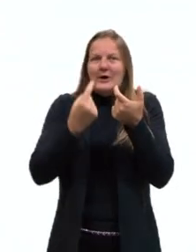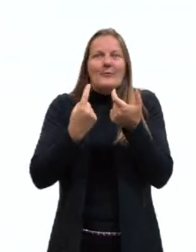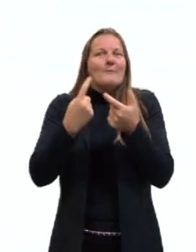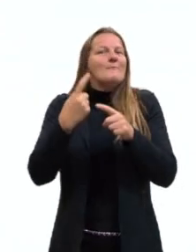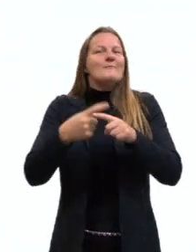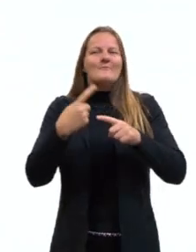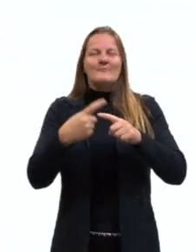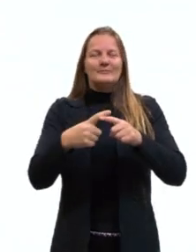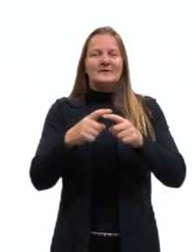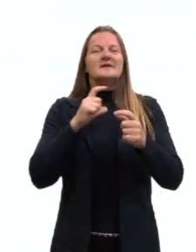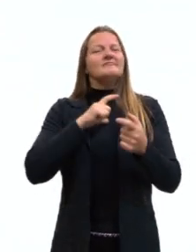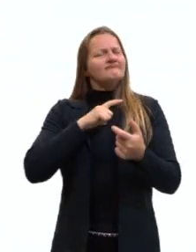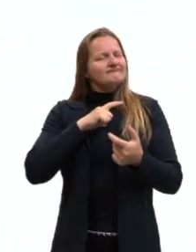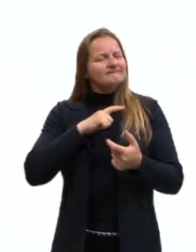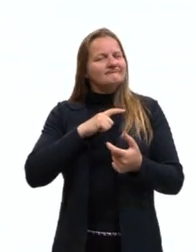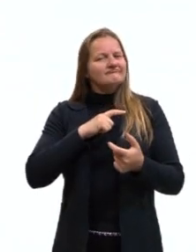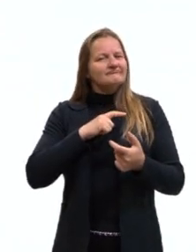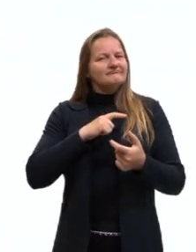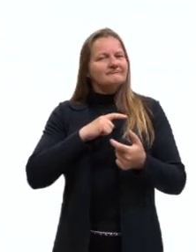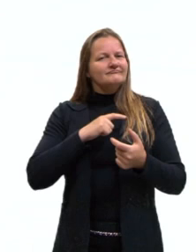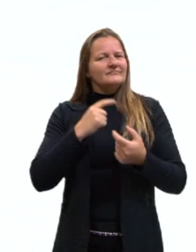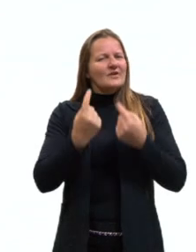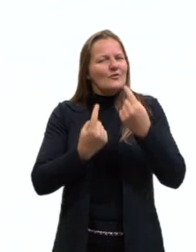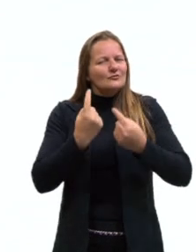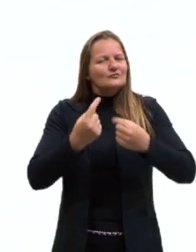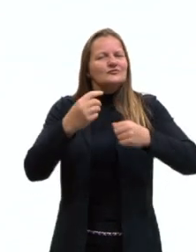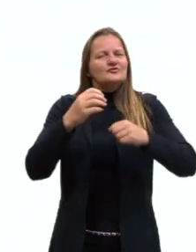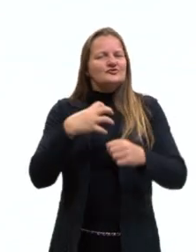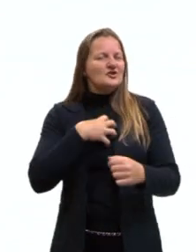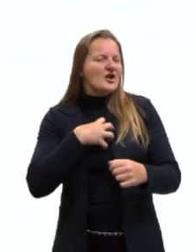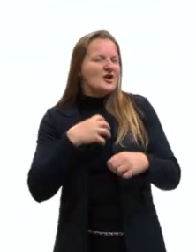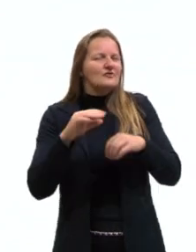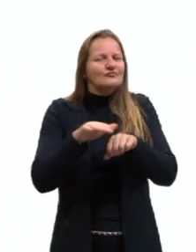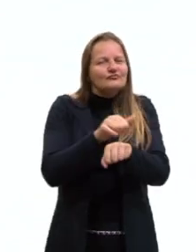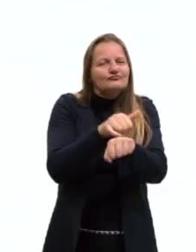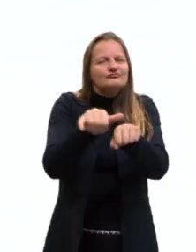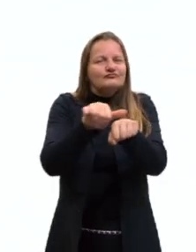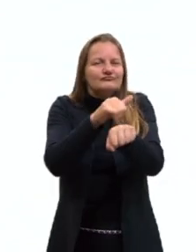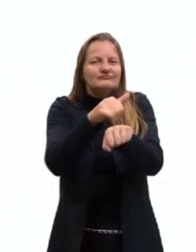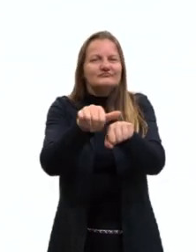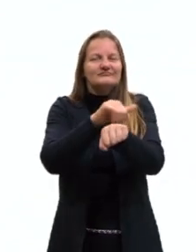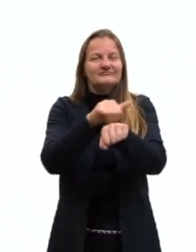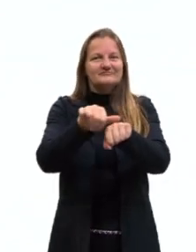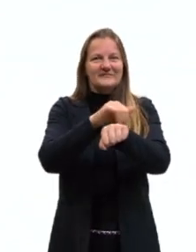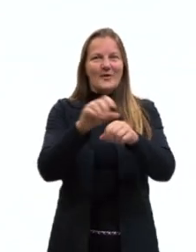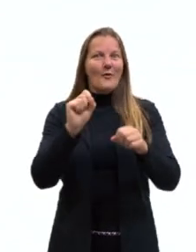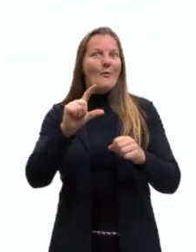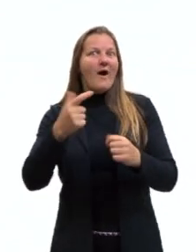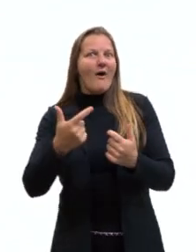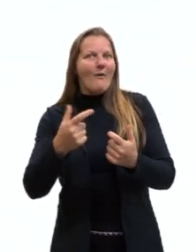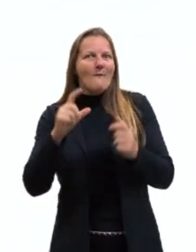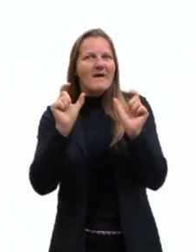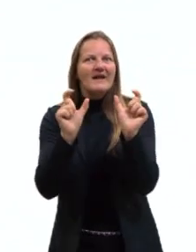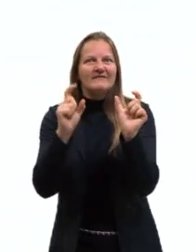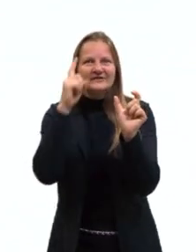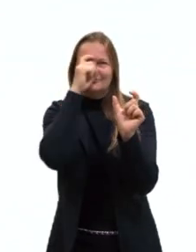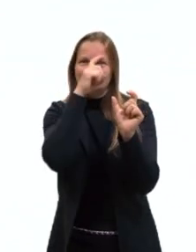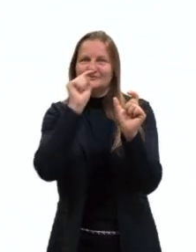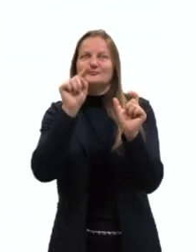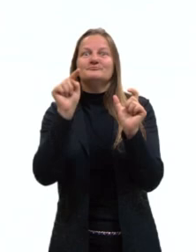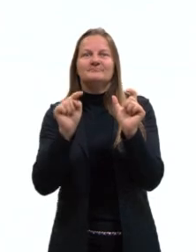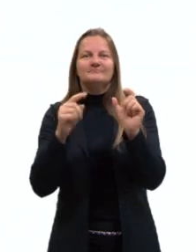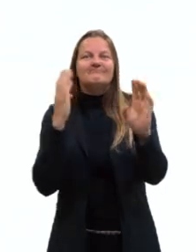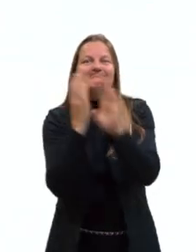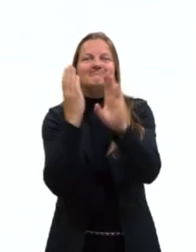nós temos algumas formas de considerar quais são as palavras difíceis,